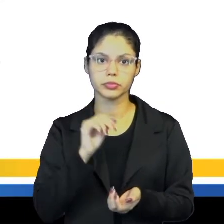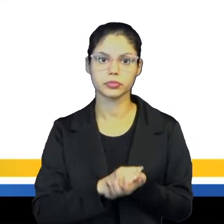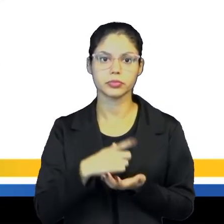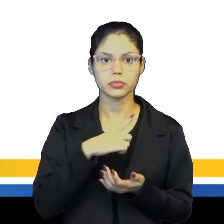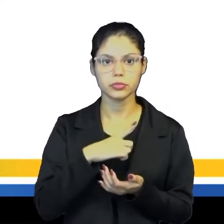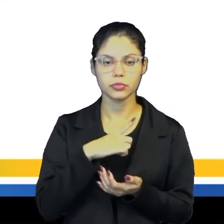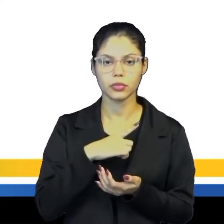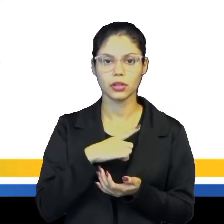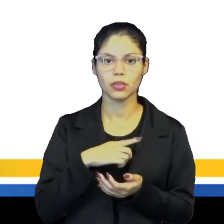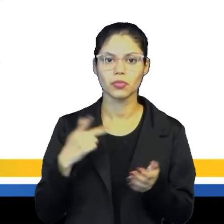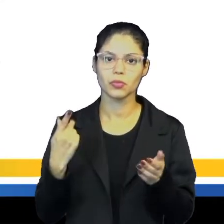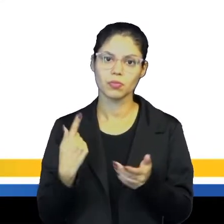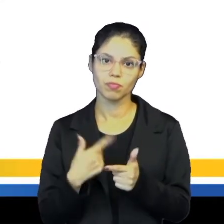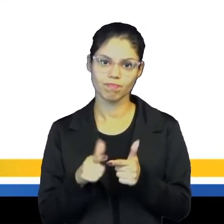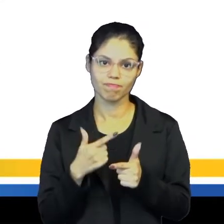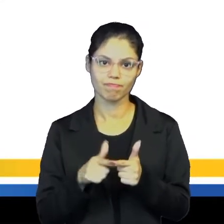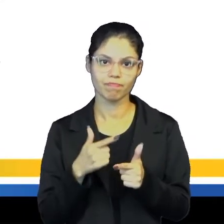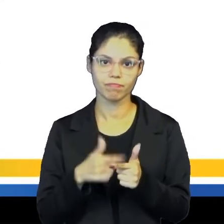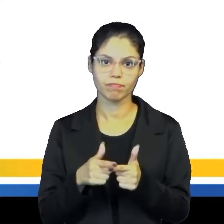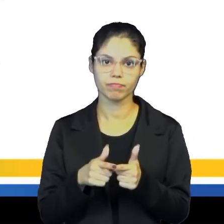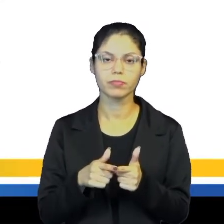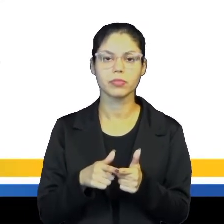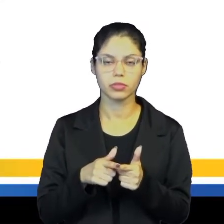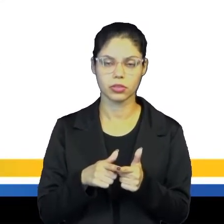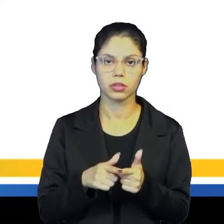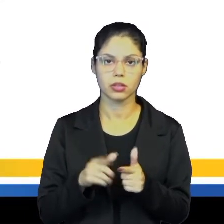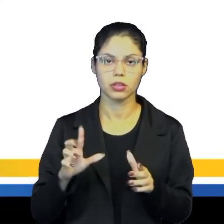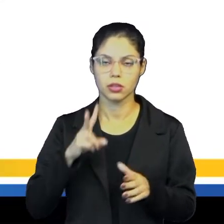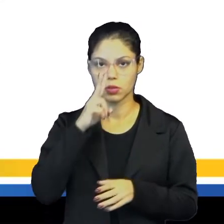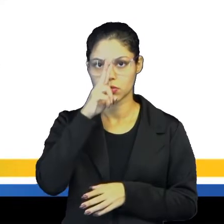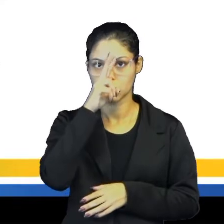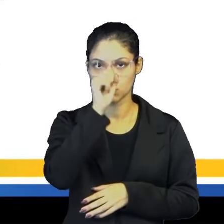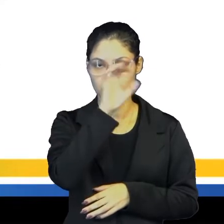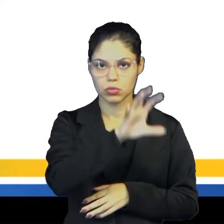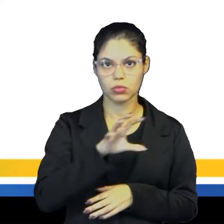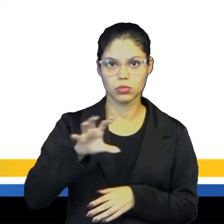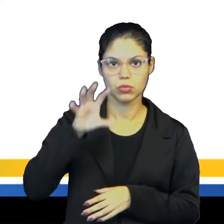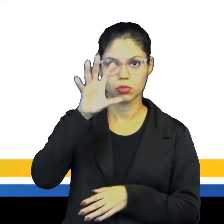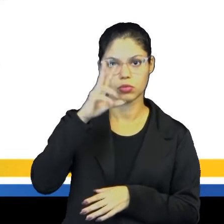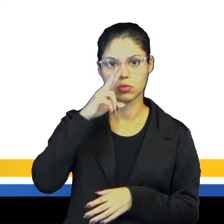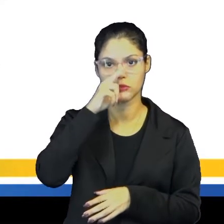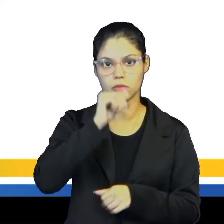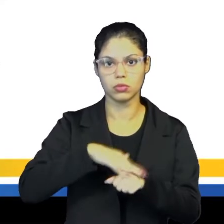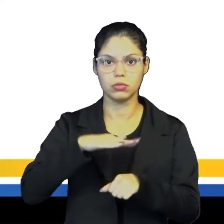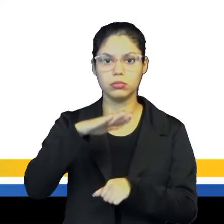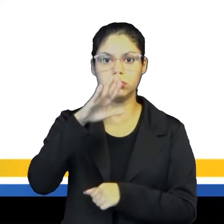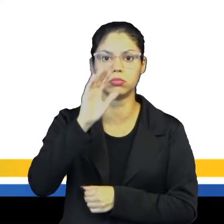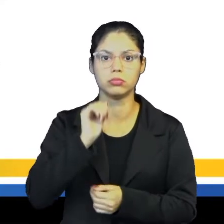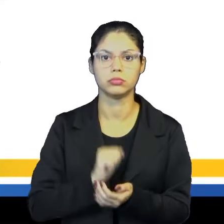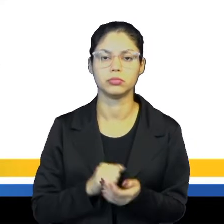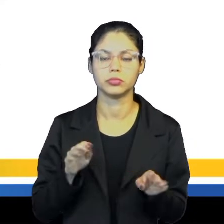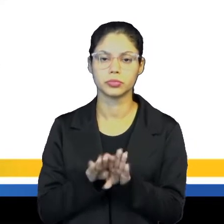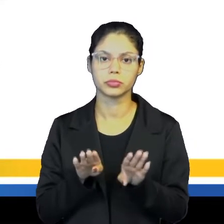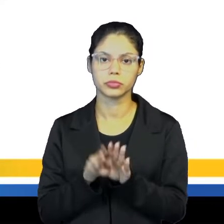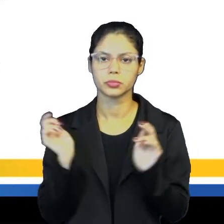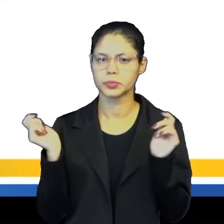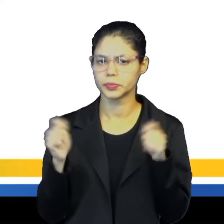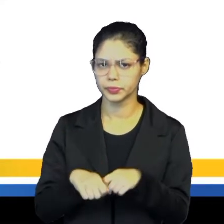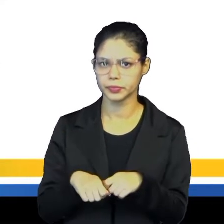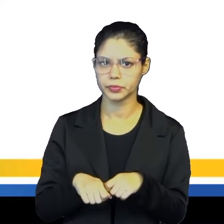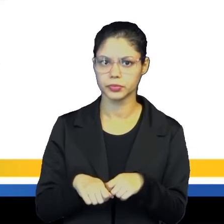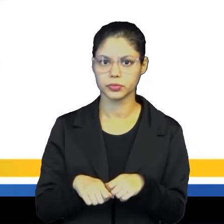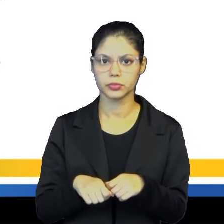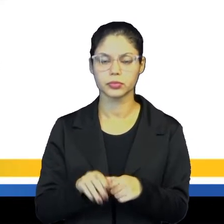a crise do feudalismo, o início da centralização política, as forças regionais foram fortes demais para que fosse possível a